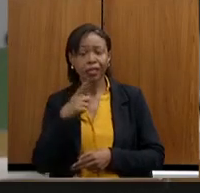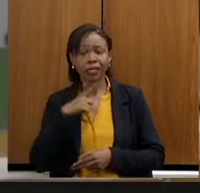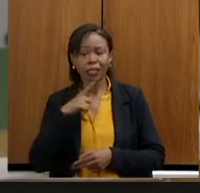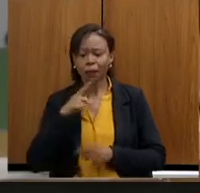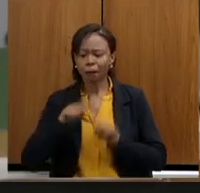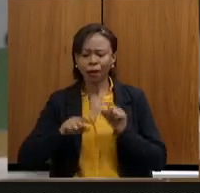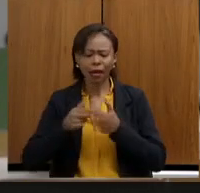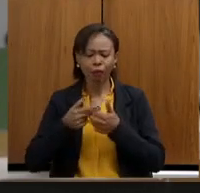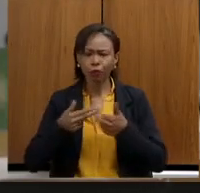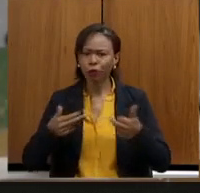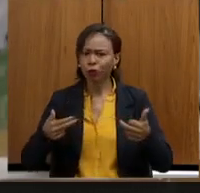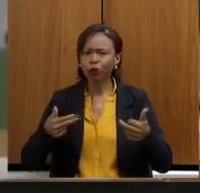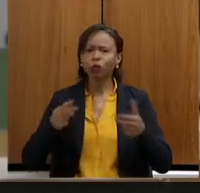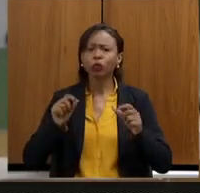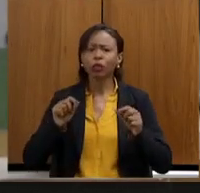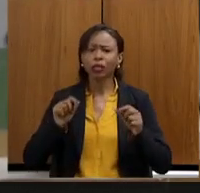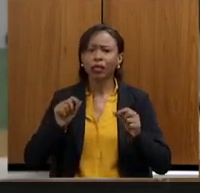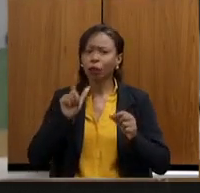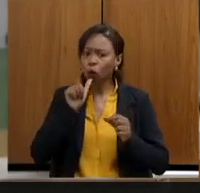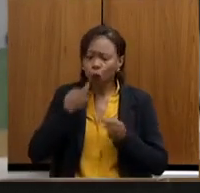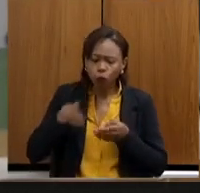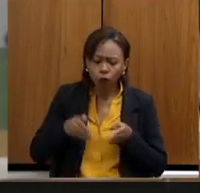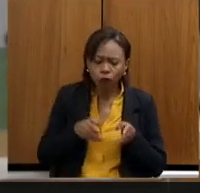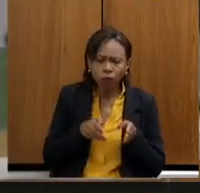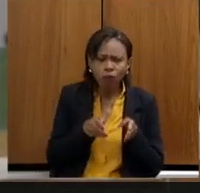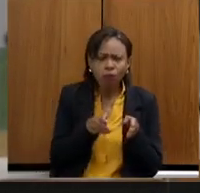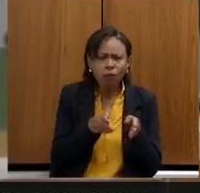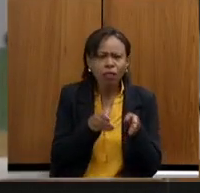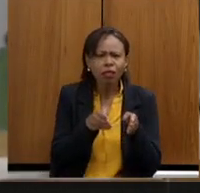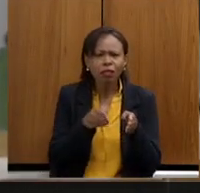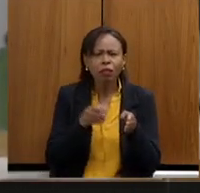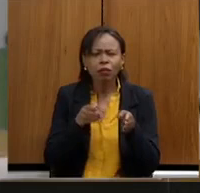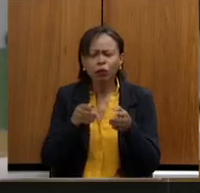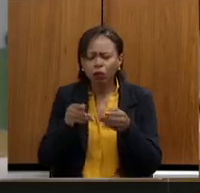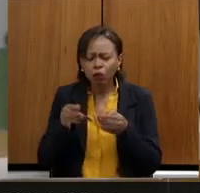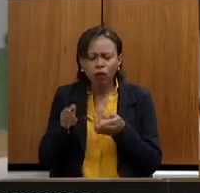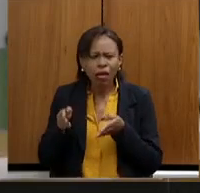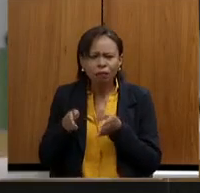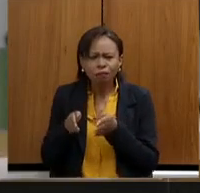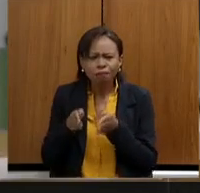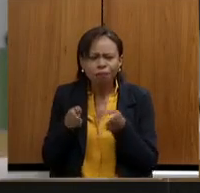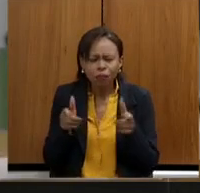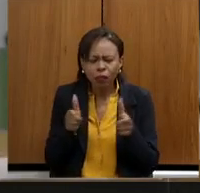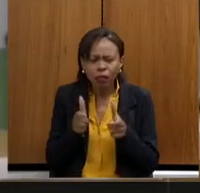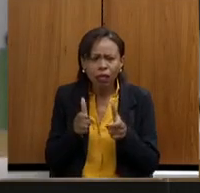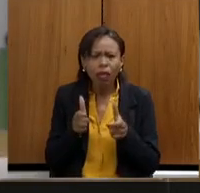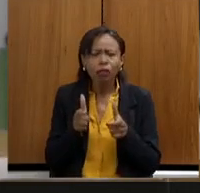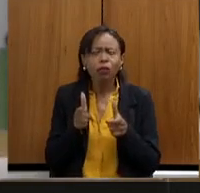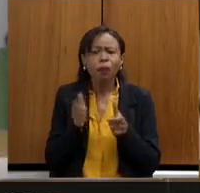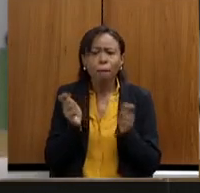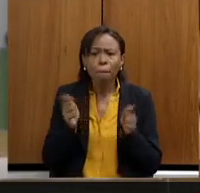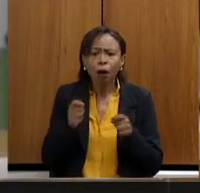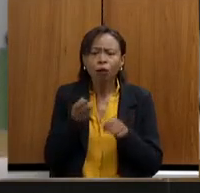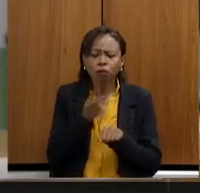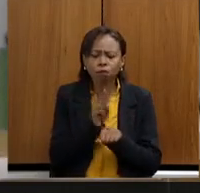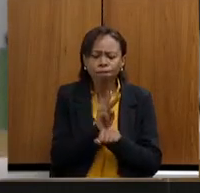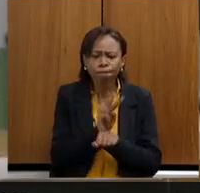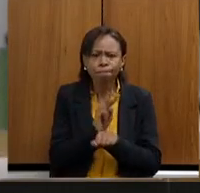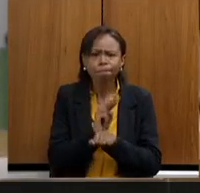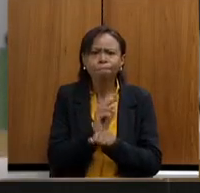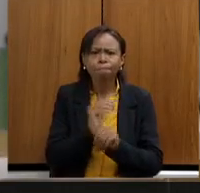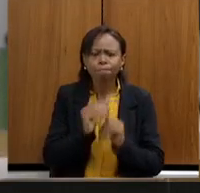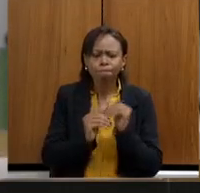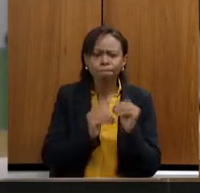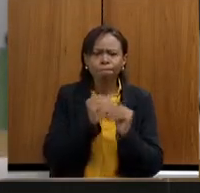os pequenos rios, corgos, a gente ter essa sustentabilidade para que a gente possa cada vez mais